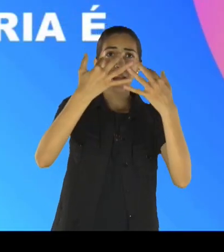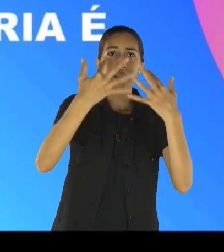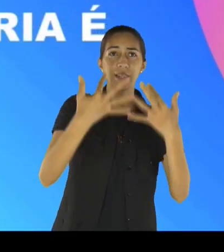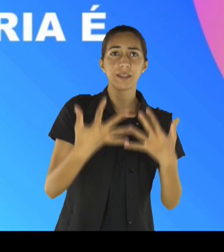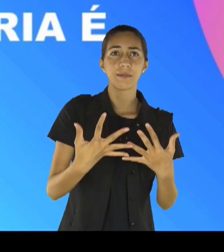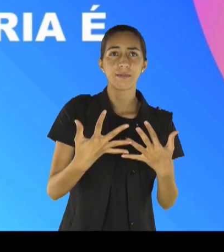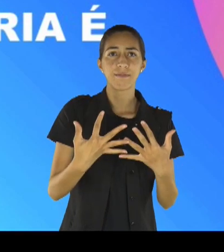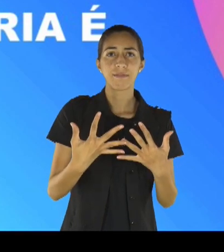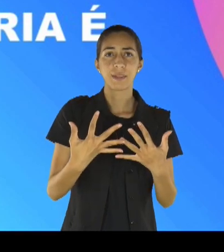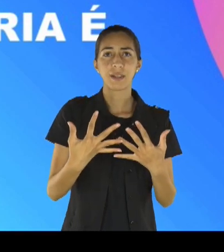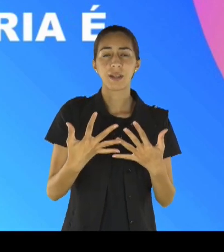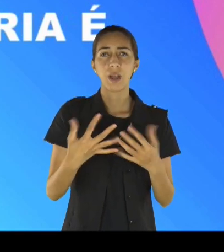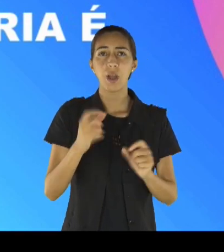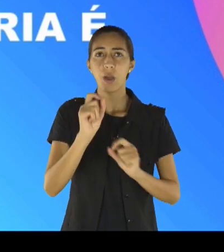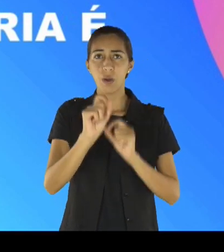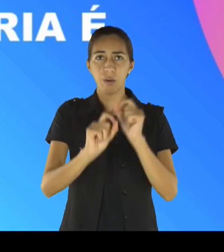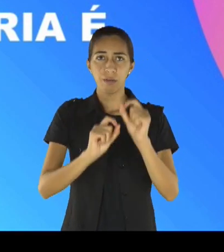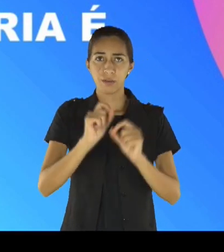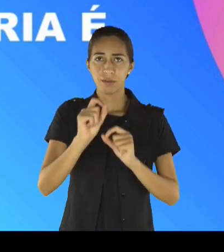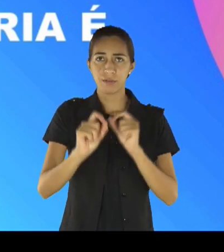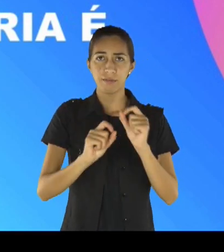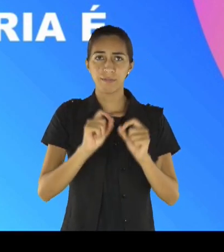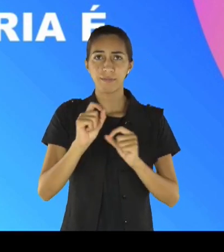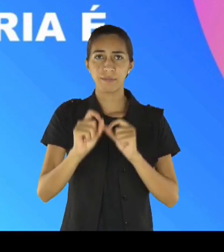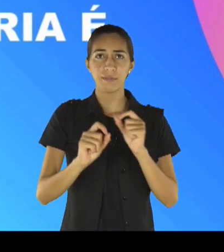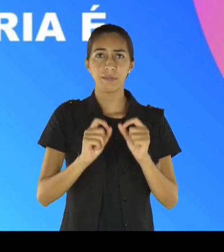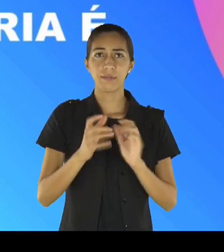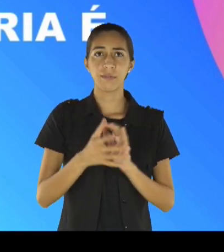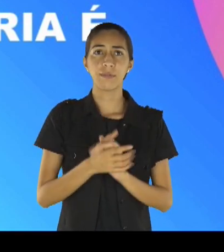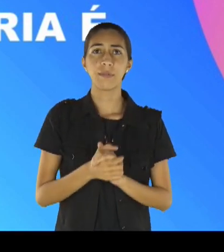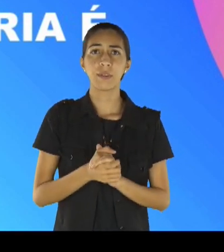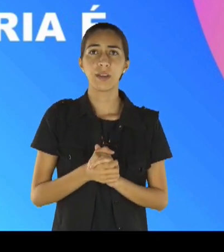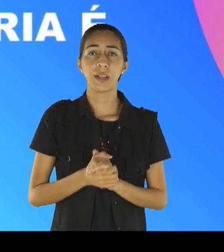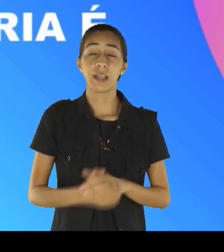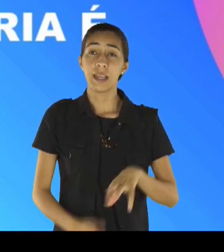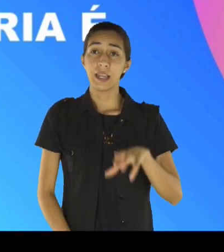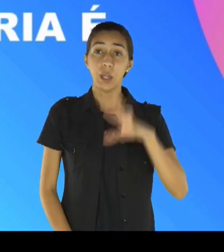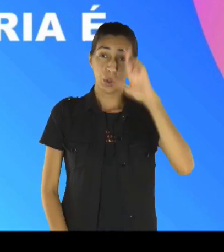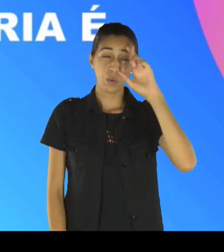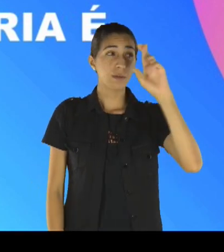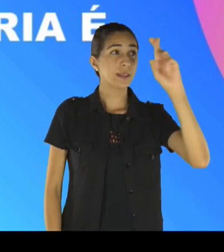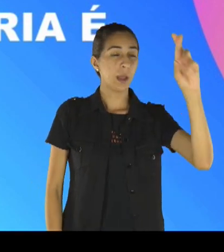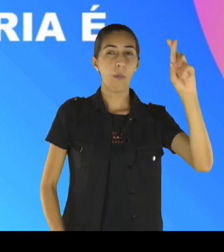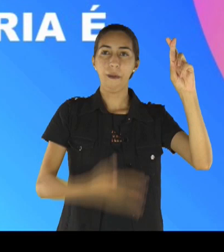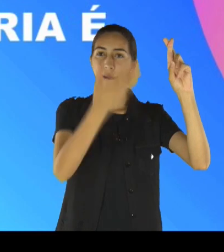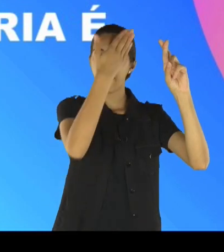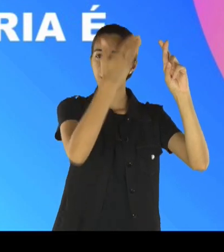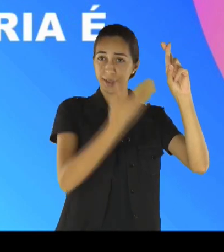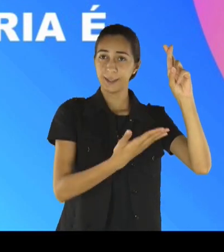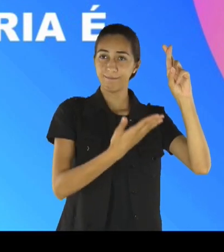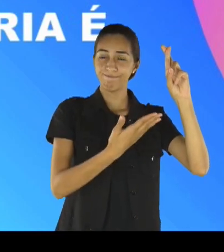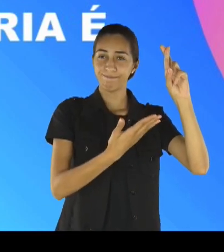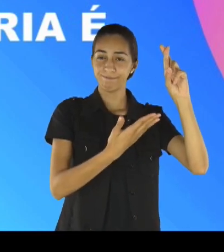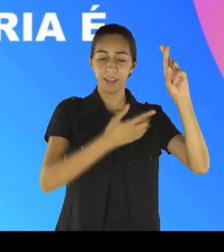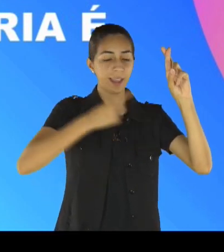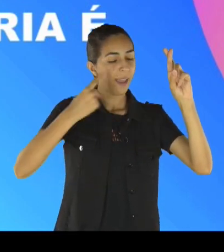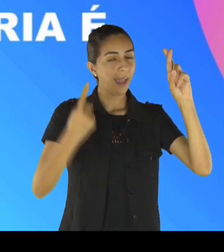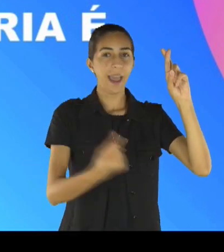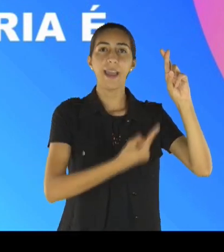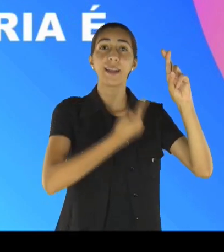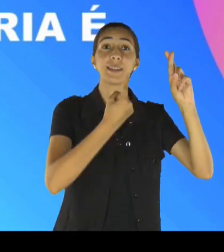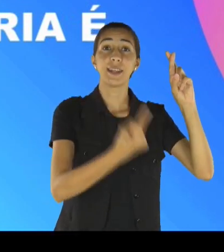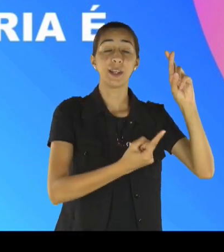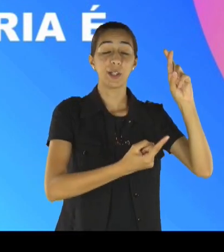nunca ouviu falar, que o Senhor, é o Deus eterno, o Criador, de toda a terra, Deus criou,